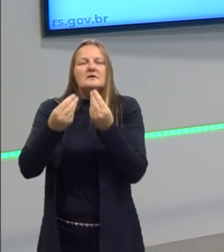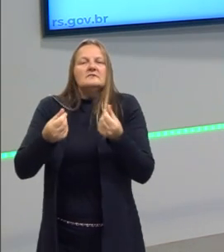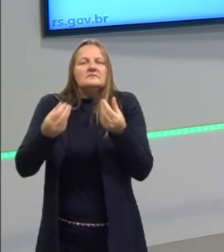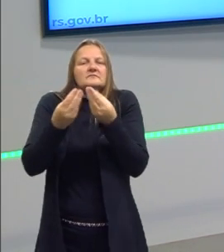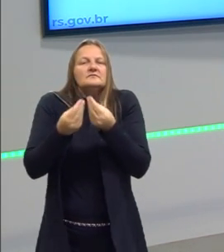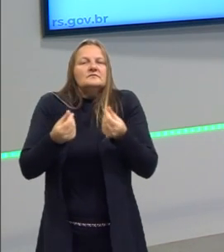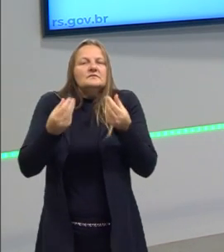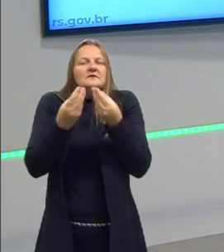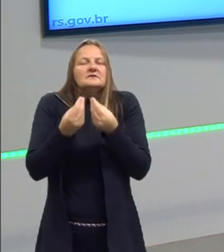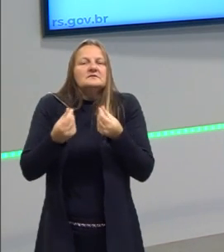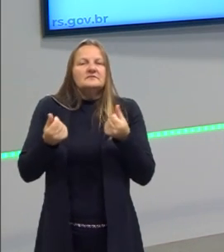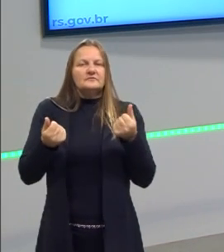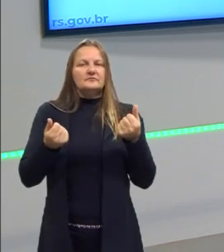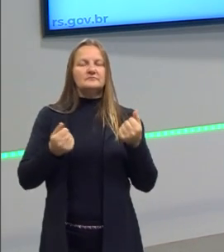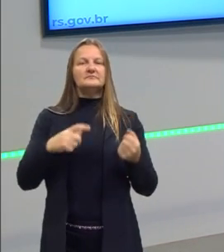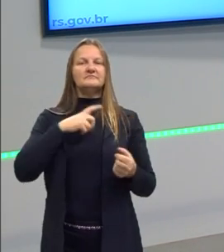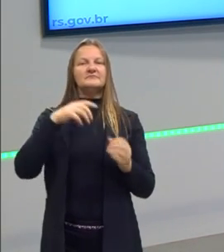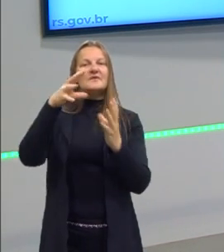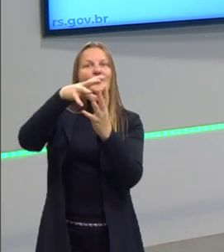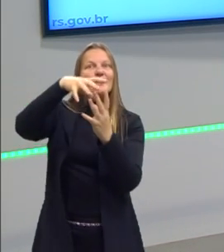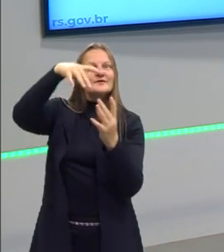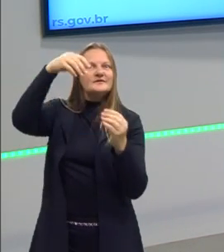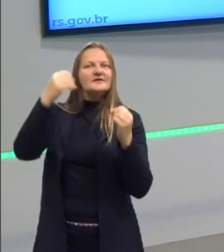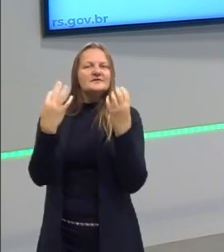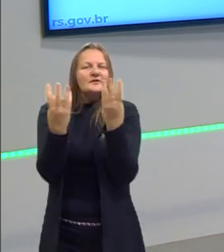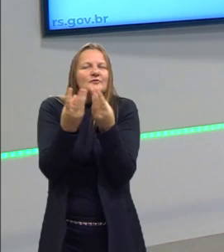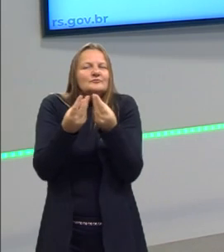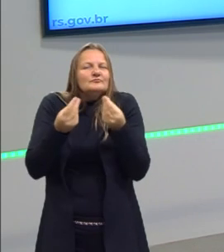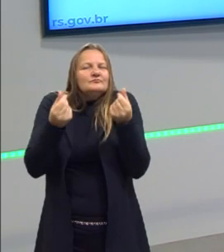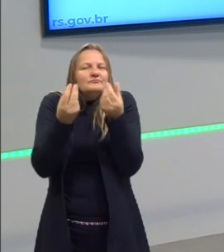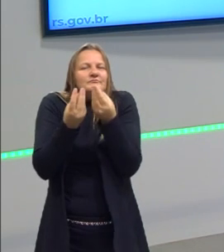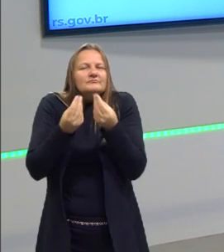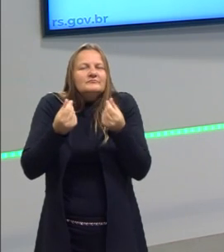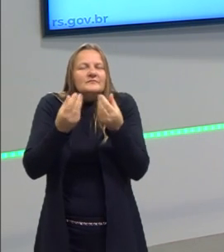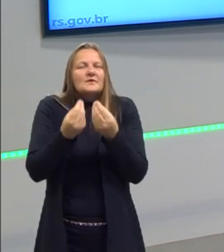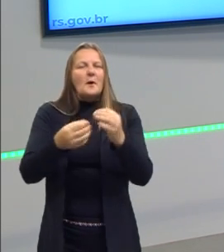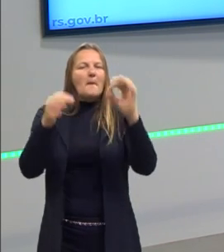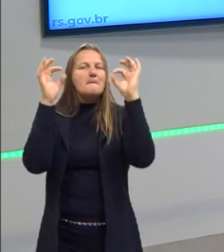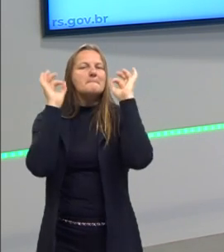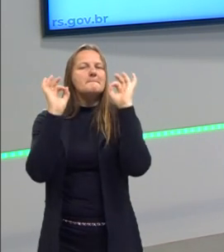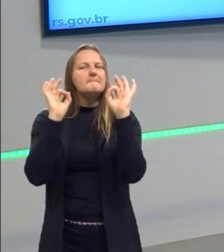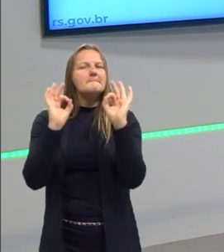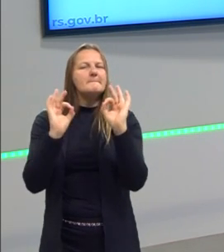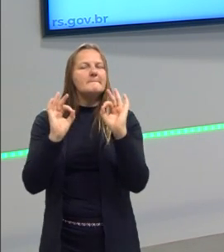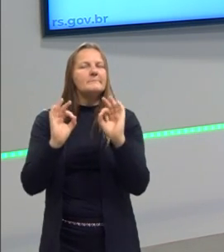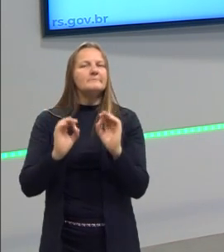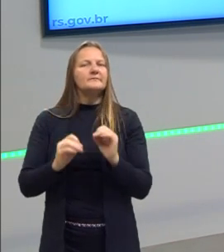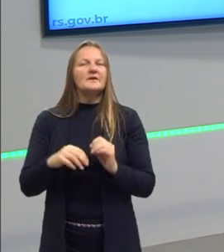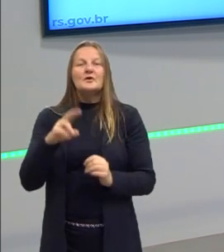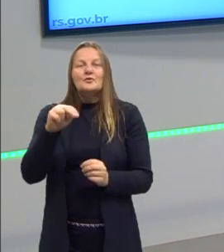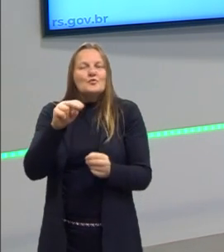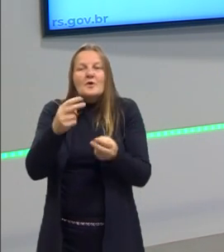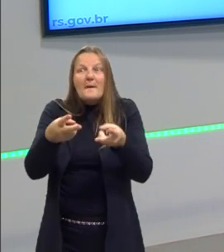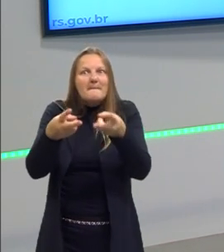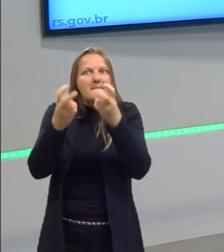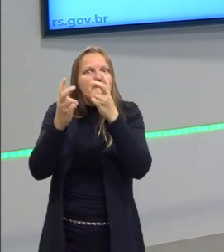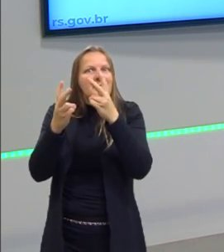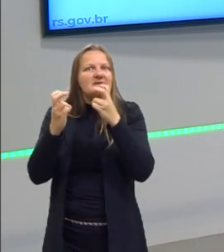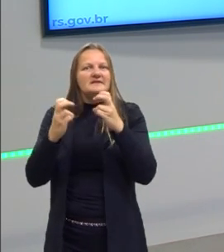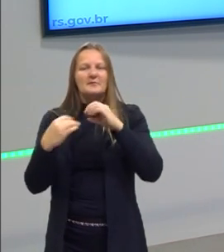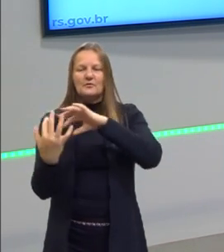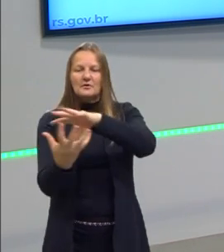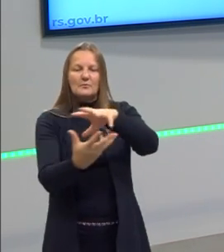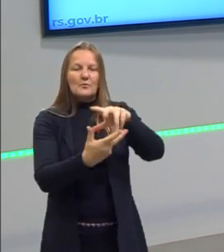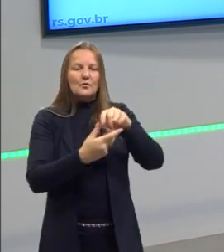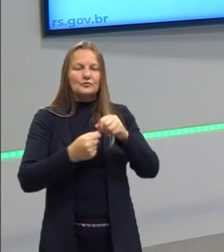estaria no mundo perfeito, no mundo imperceptível, não estaria aqui no mundo